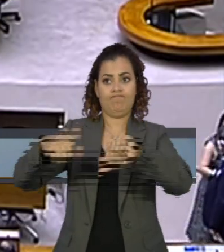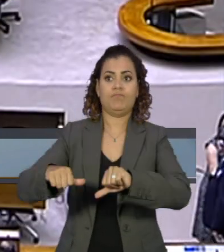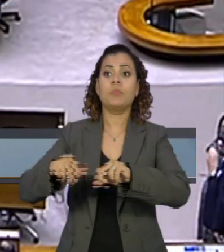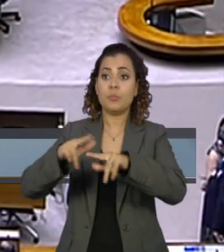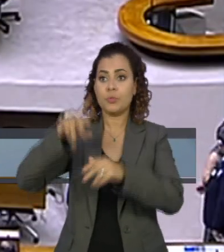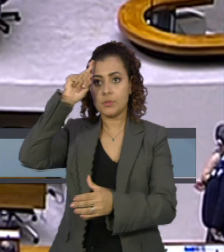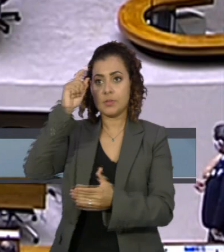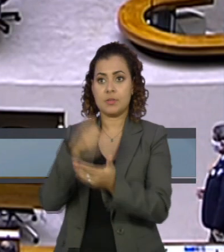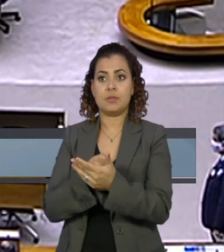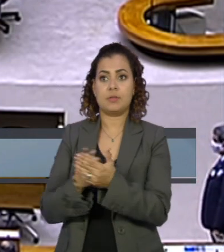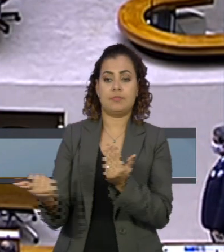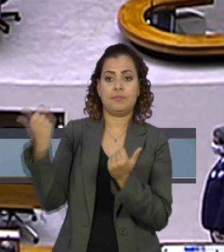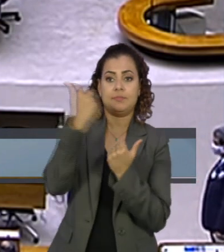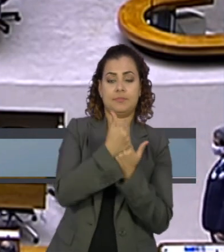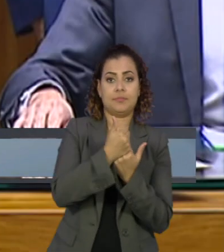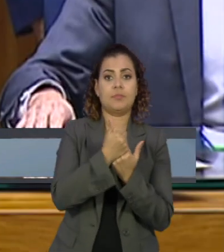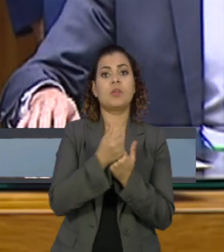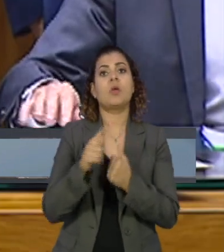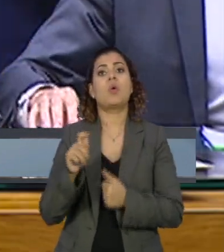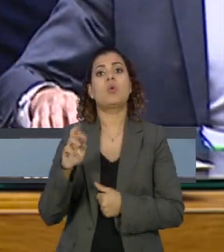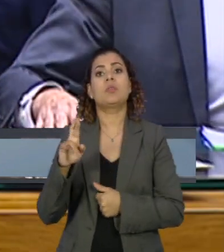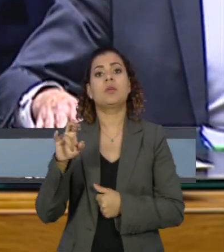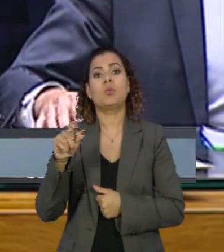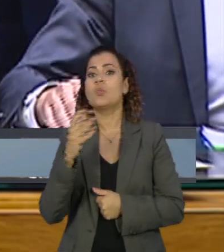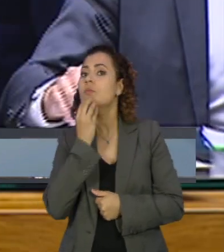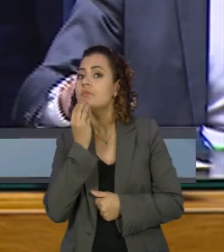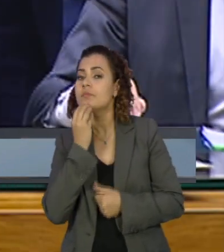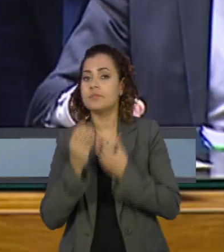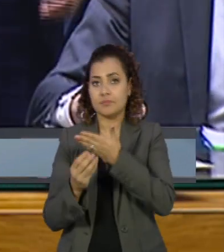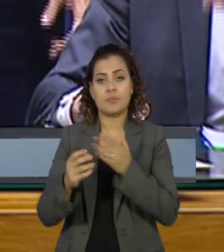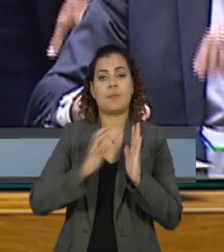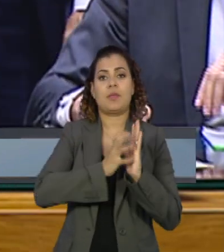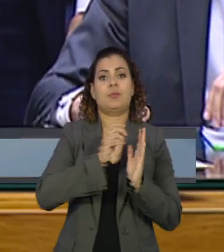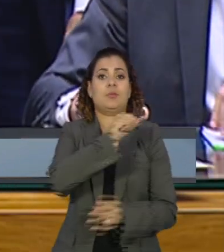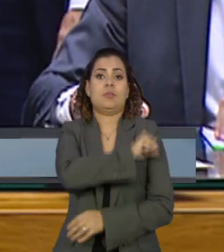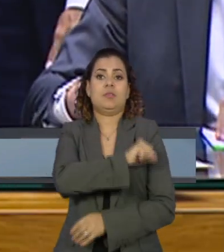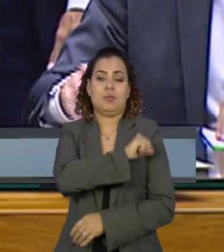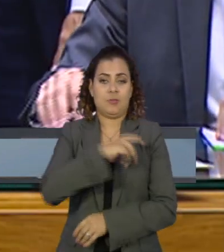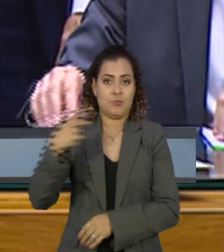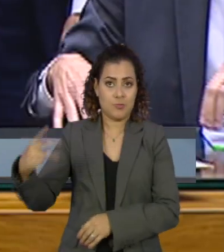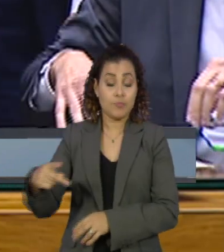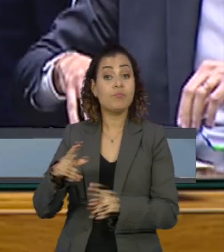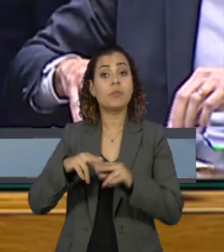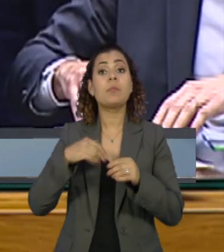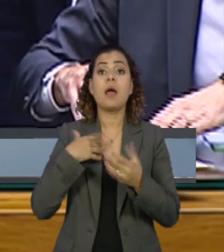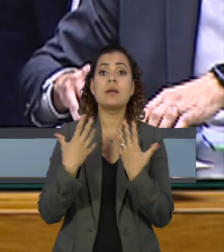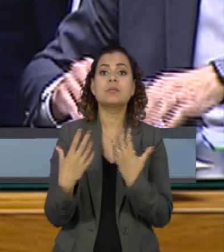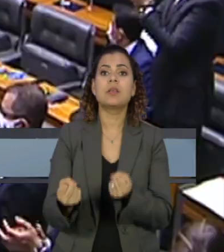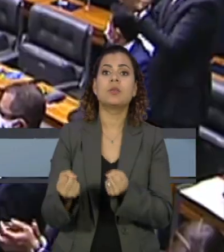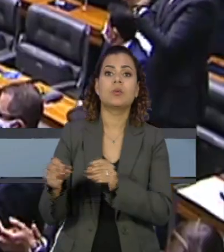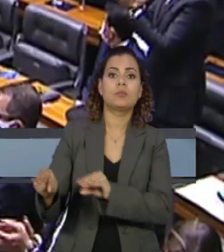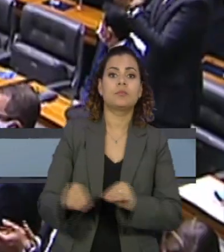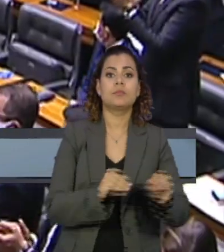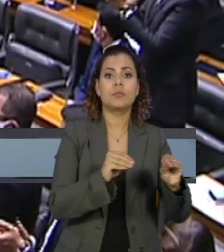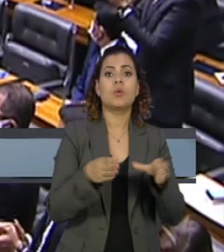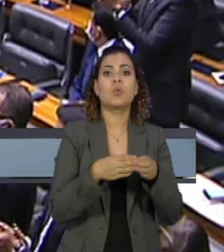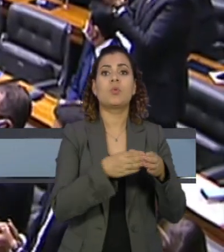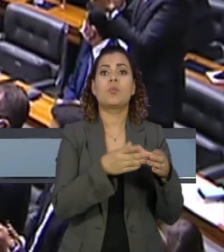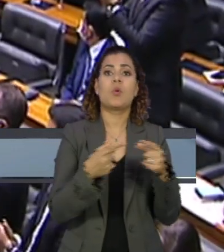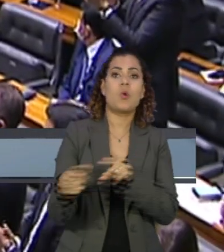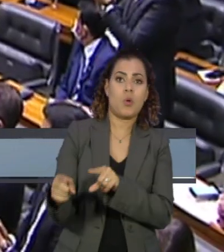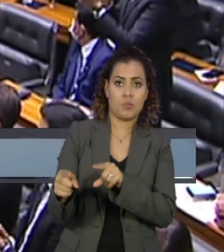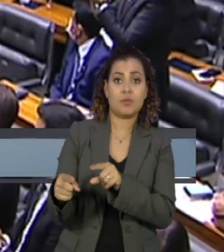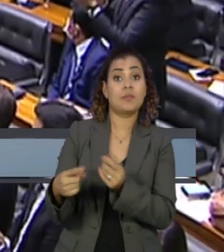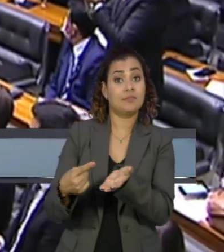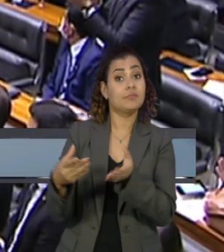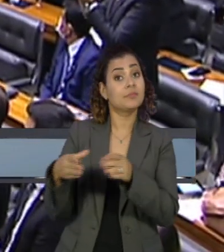decisão do antecessor e adversário Rodrigo Maia, do DEM do Rio de Janeiro, que aceitou o registro fora do prazo do bloco oposicionista apoiado